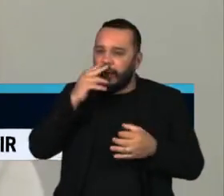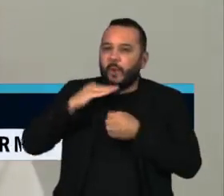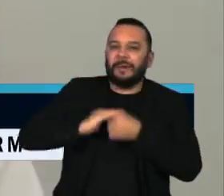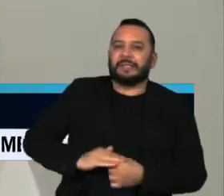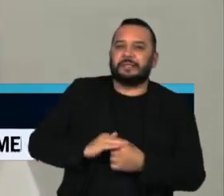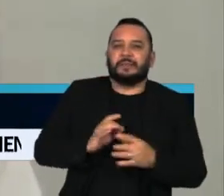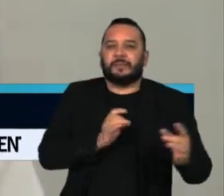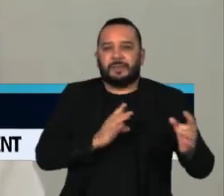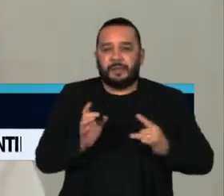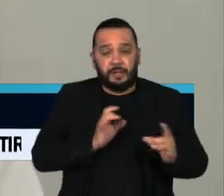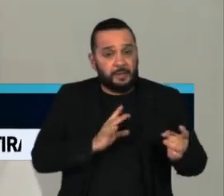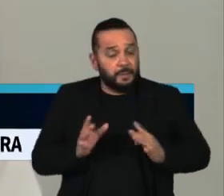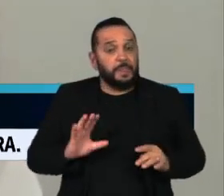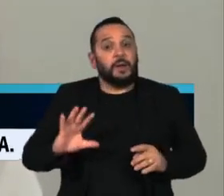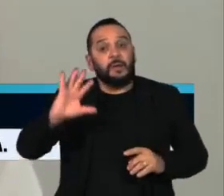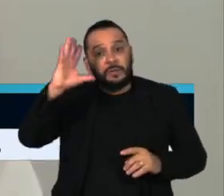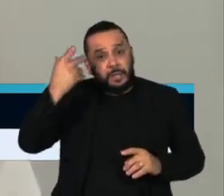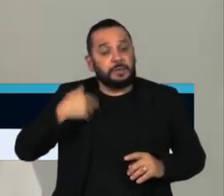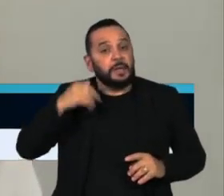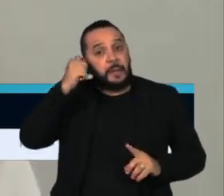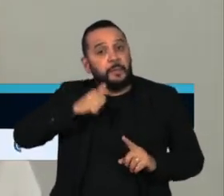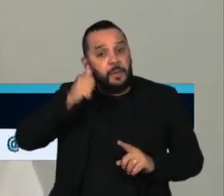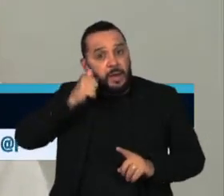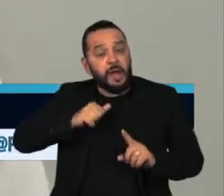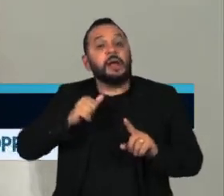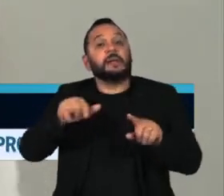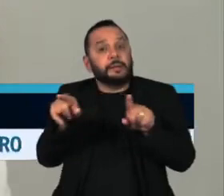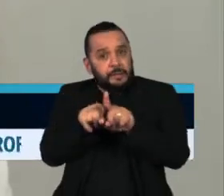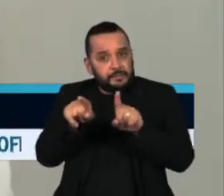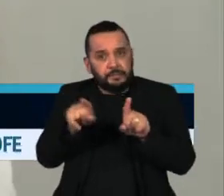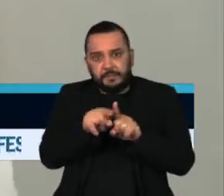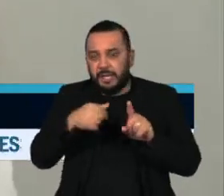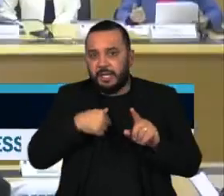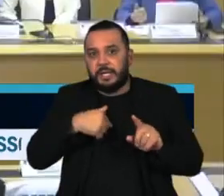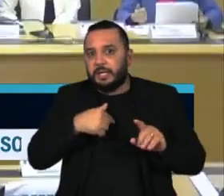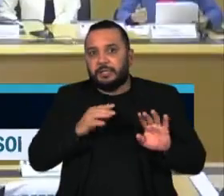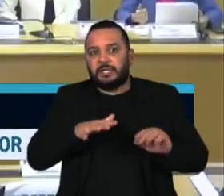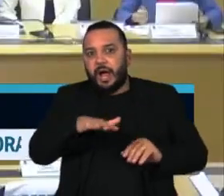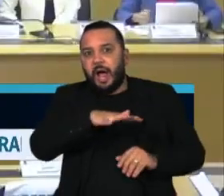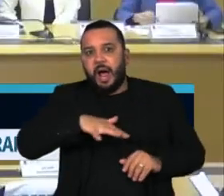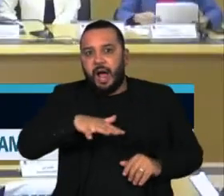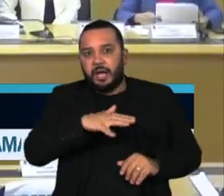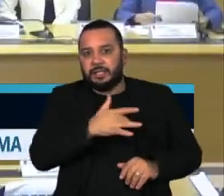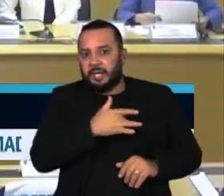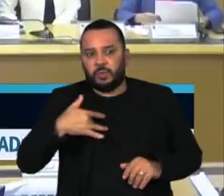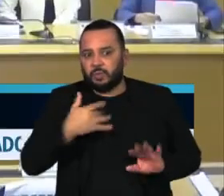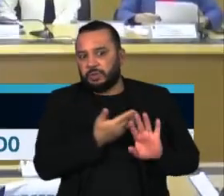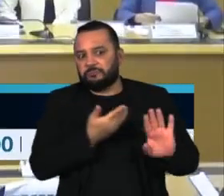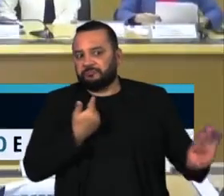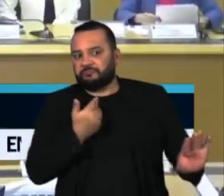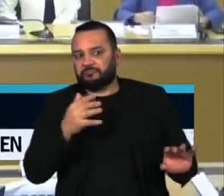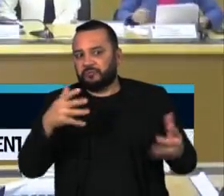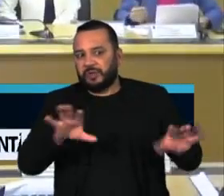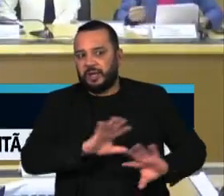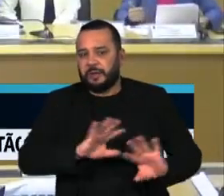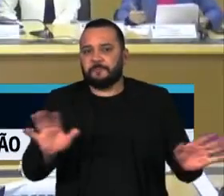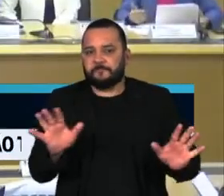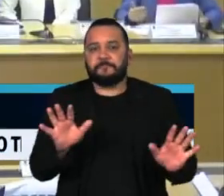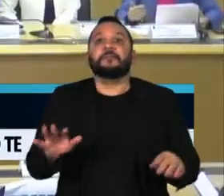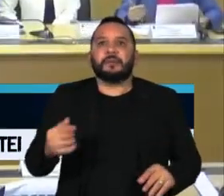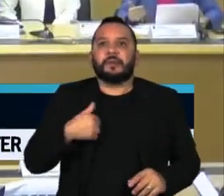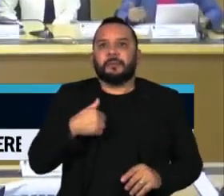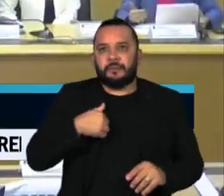medo e faz com que as mulheres também se afastem do sistema de saúde. Outro ponto da cartilha criticado por